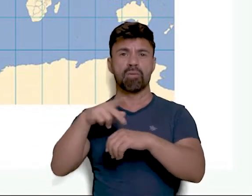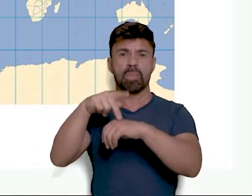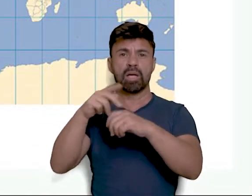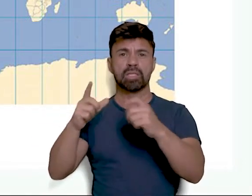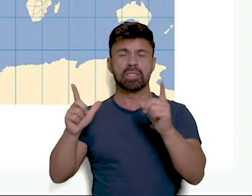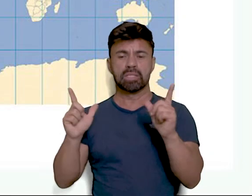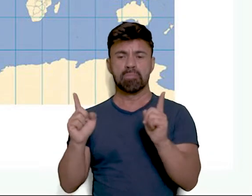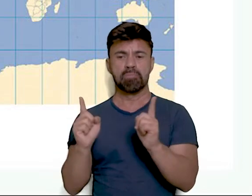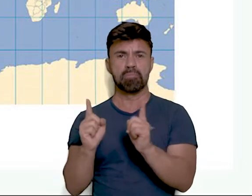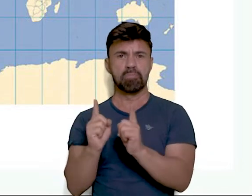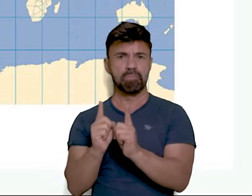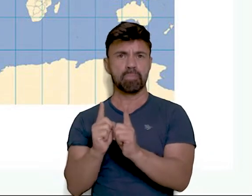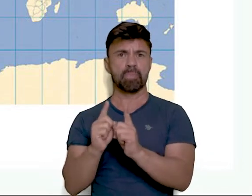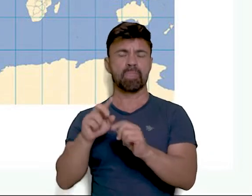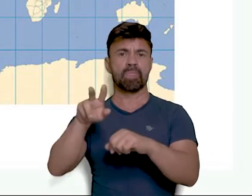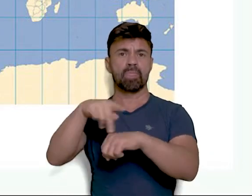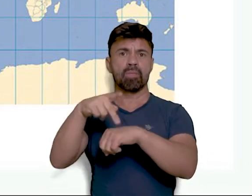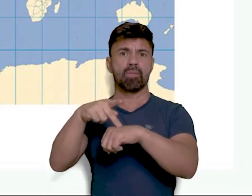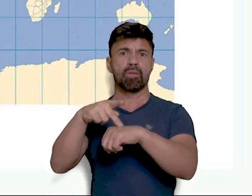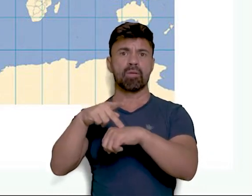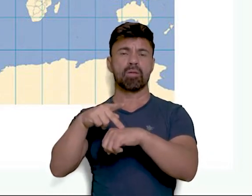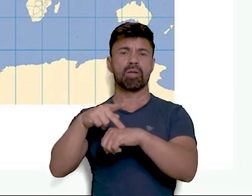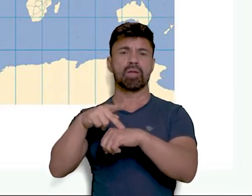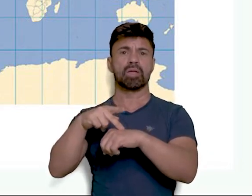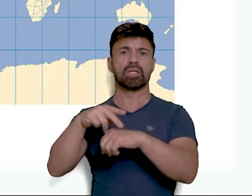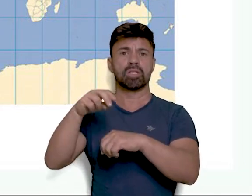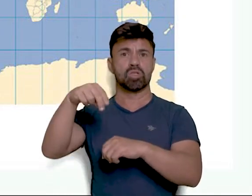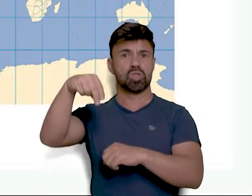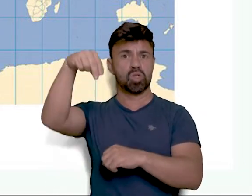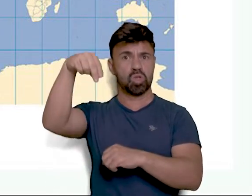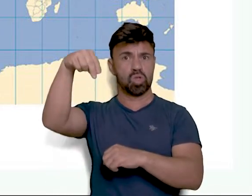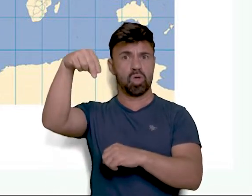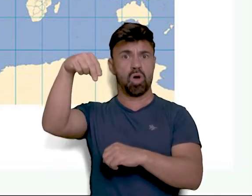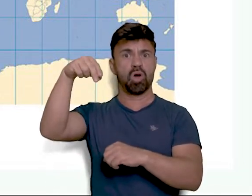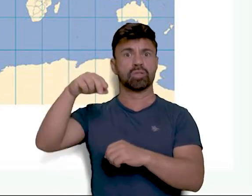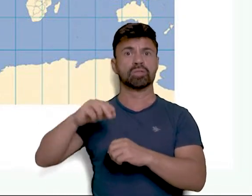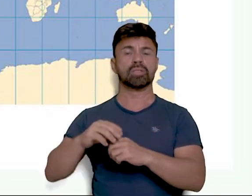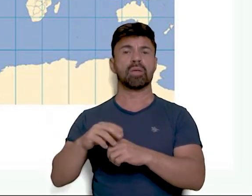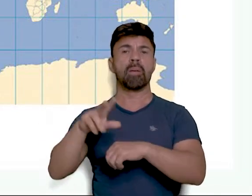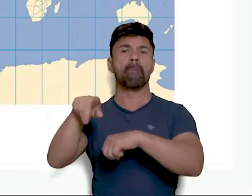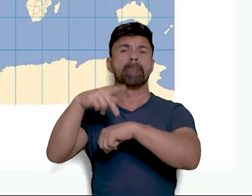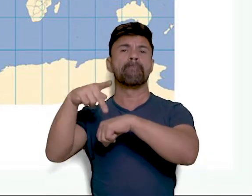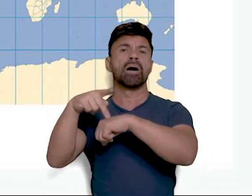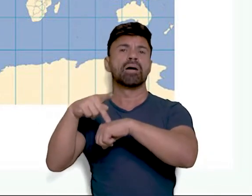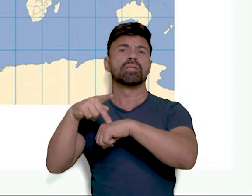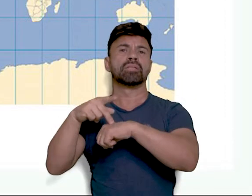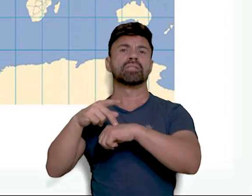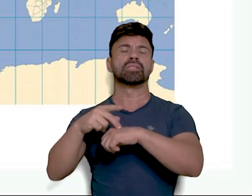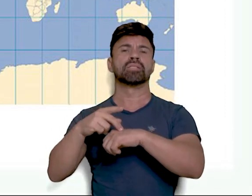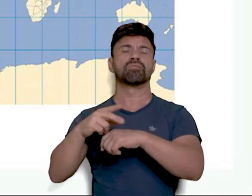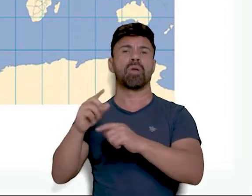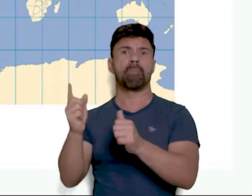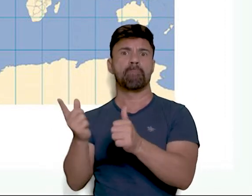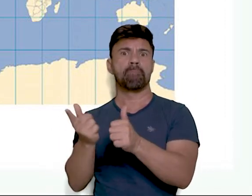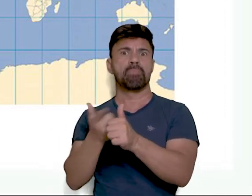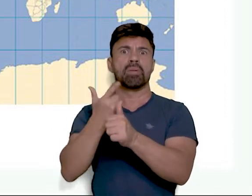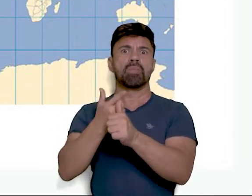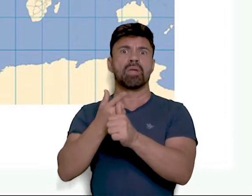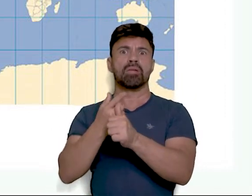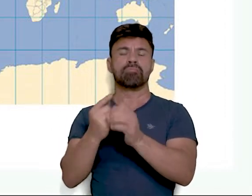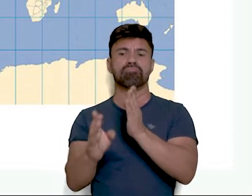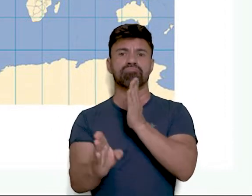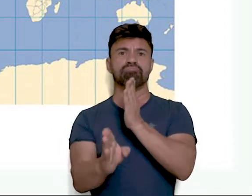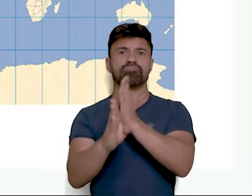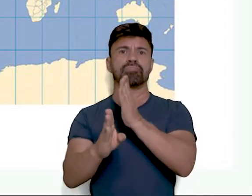e os países do hemisfério norte, os países que foram os pioneiros na descoberta